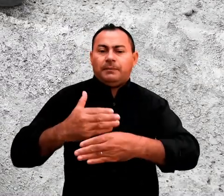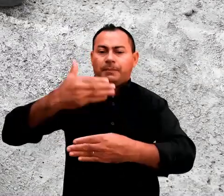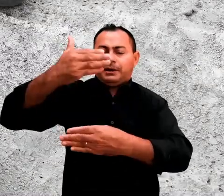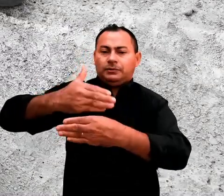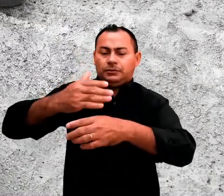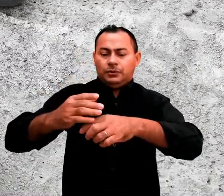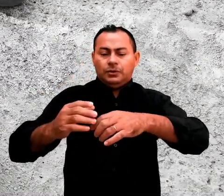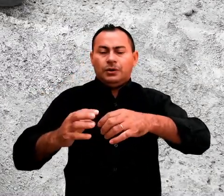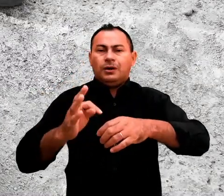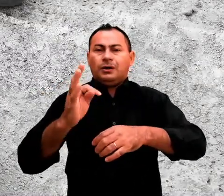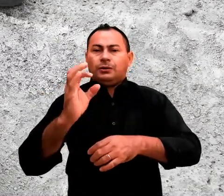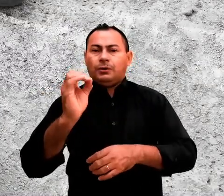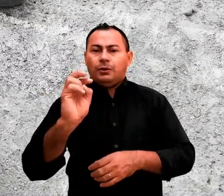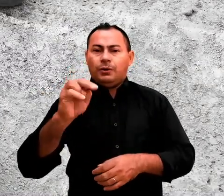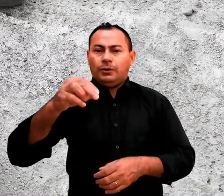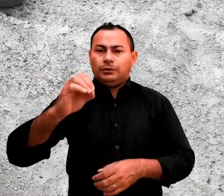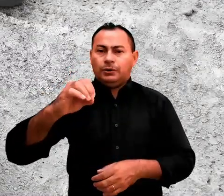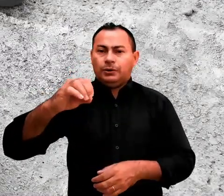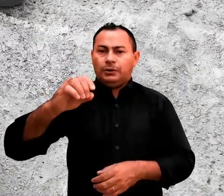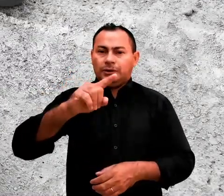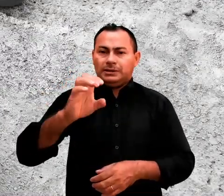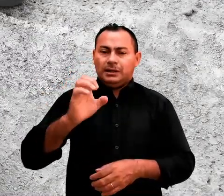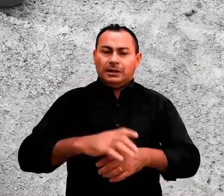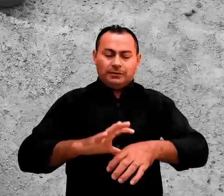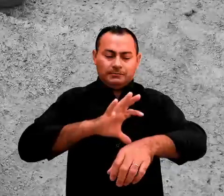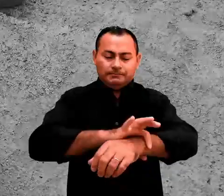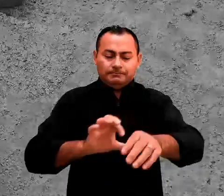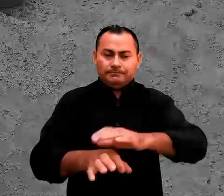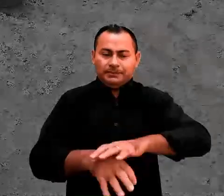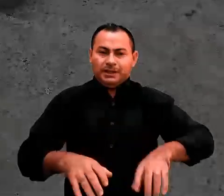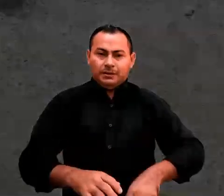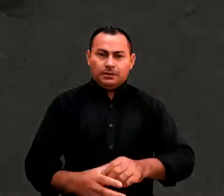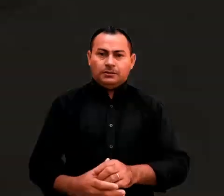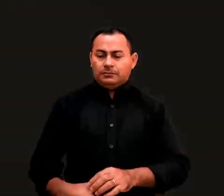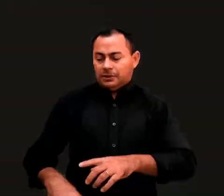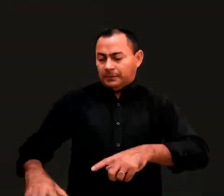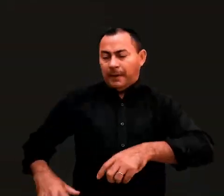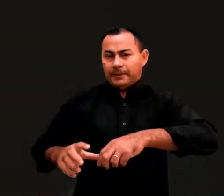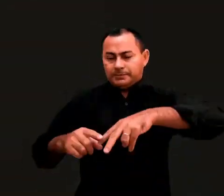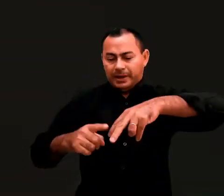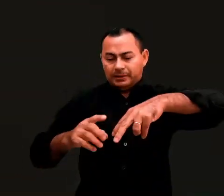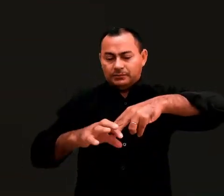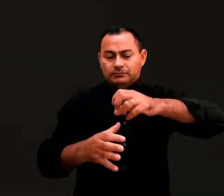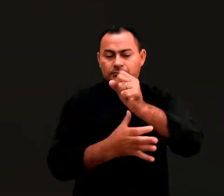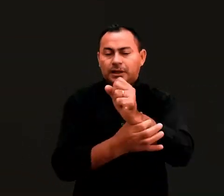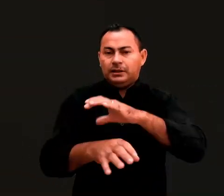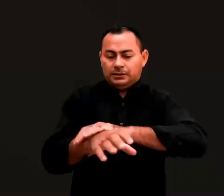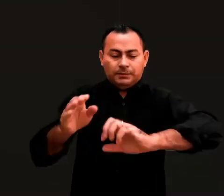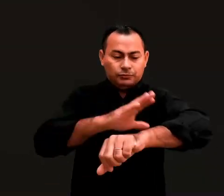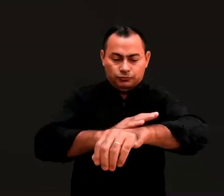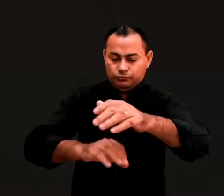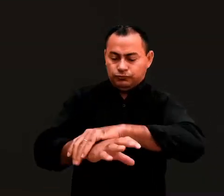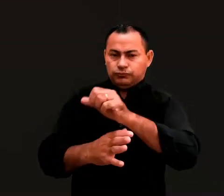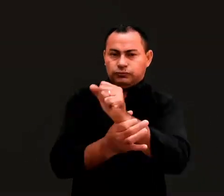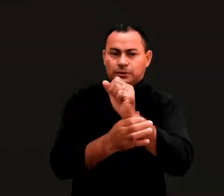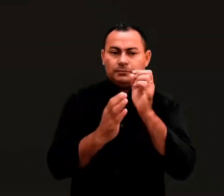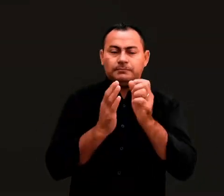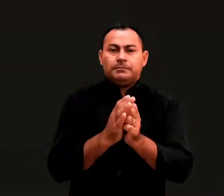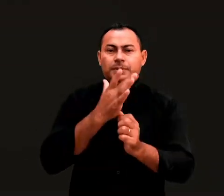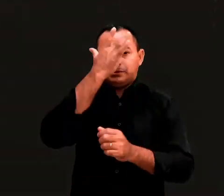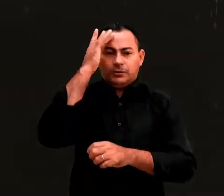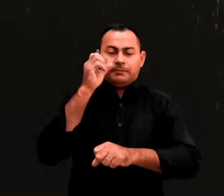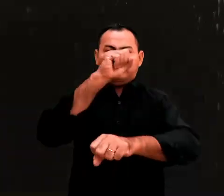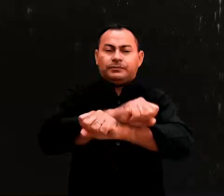parede, seus tornozeiros eram acorrentados. Seus pulsos também eram acorrentados em direções opostas e o